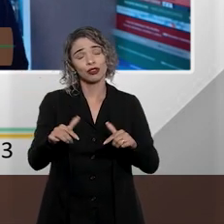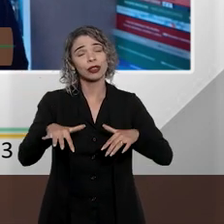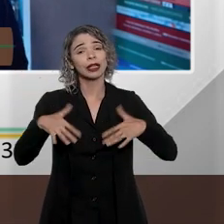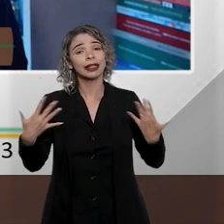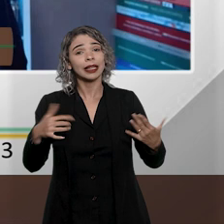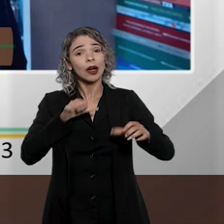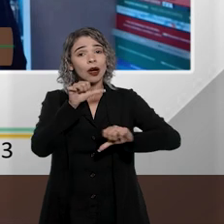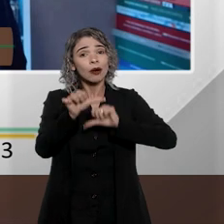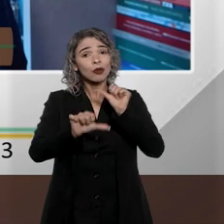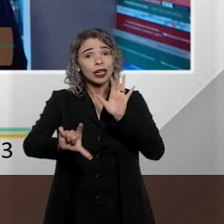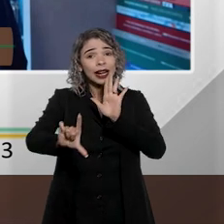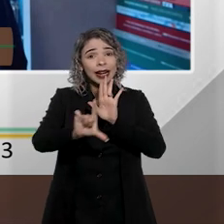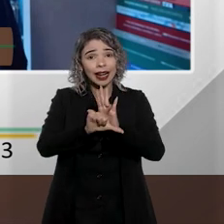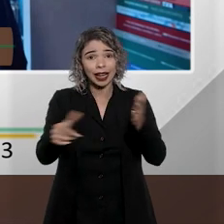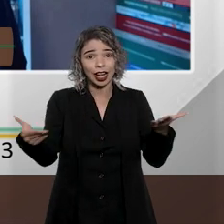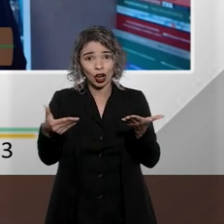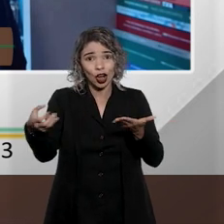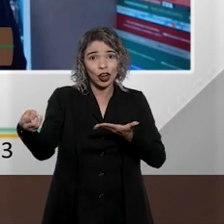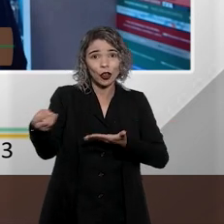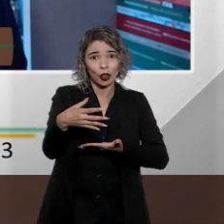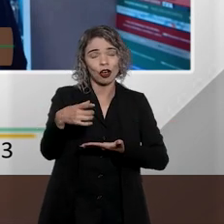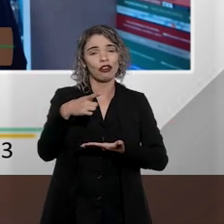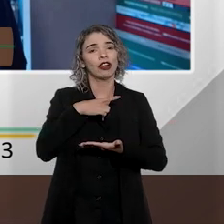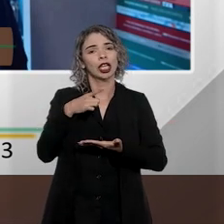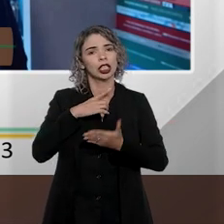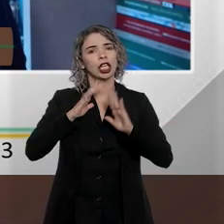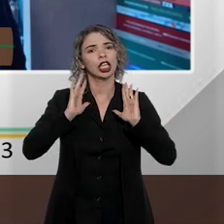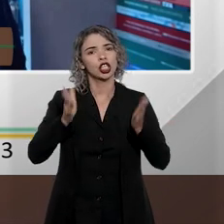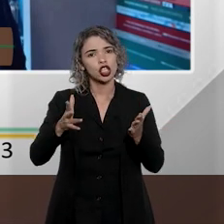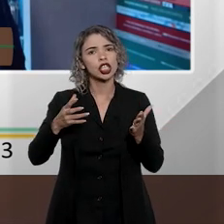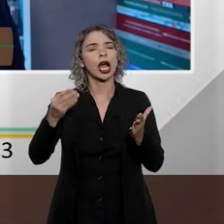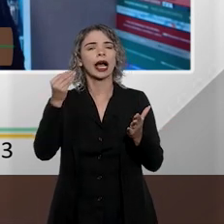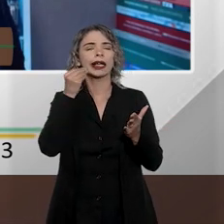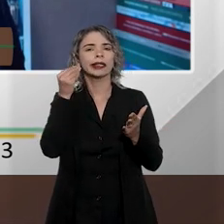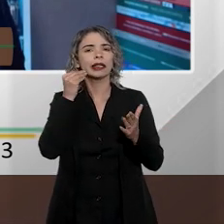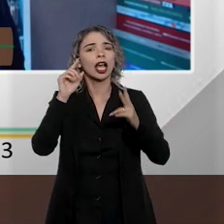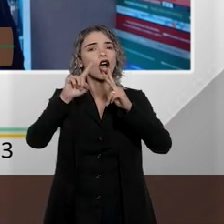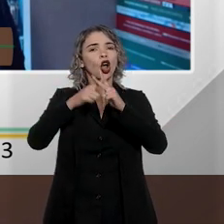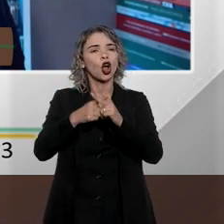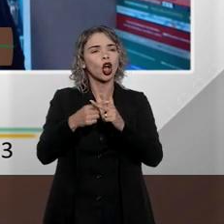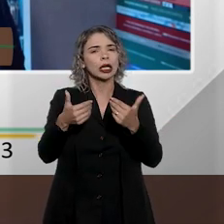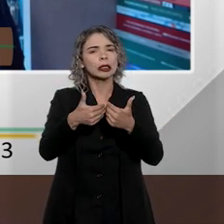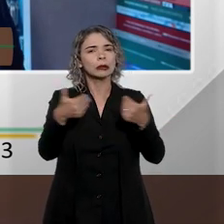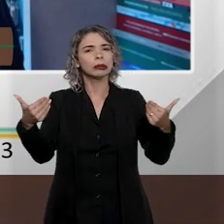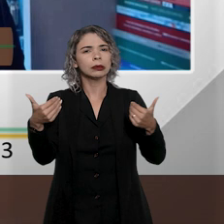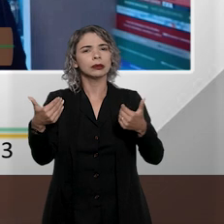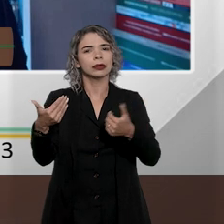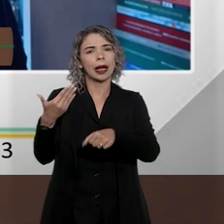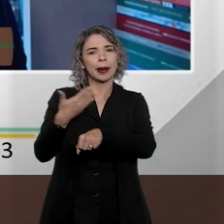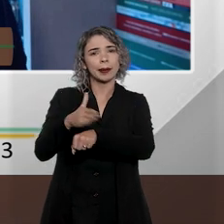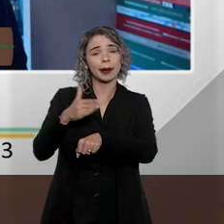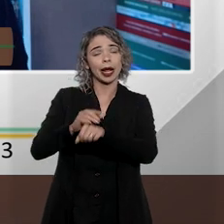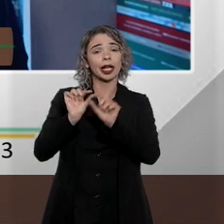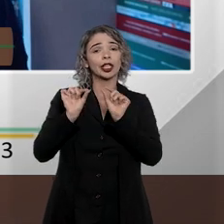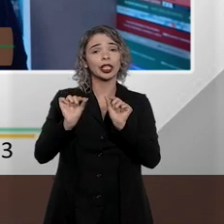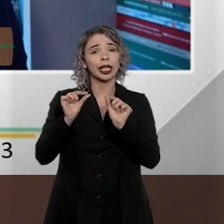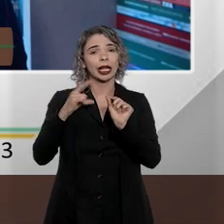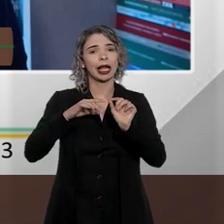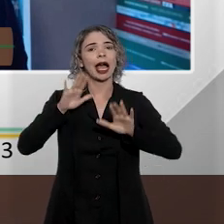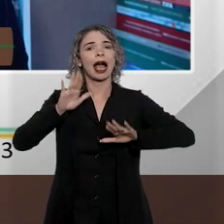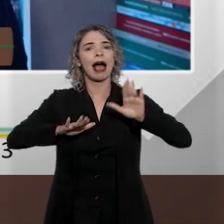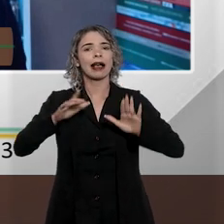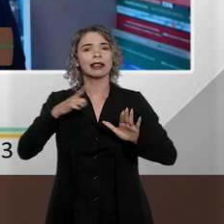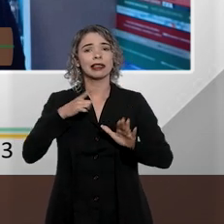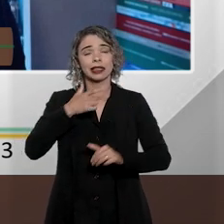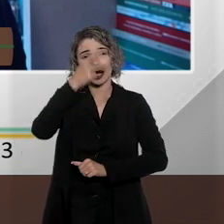a mudança legislativa, ela faz um movimento para tentar corrigir essa distorção prática, que é o fato de que muitas